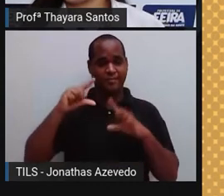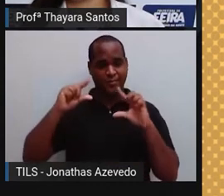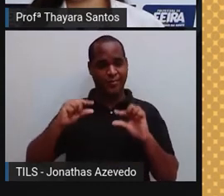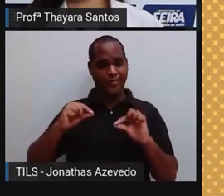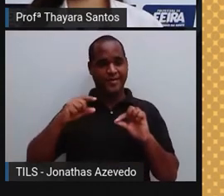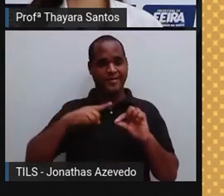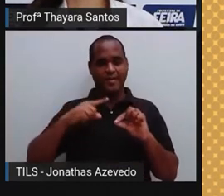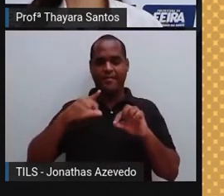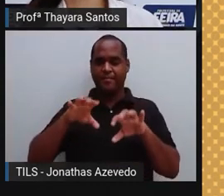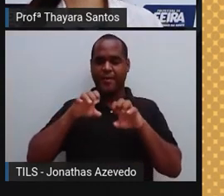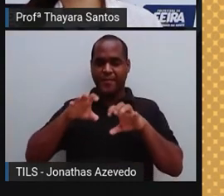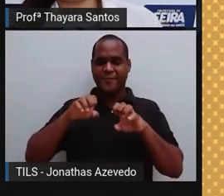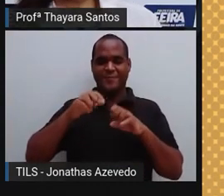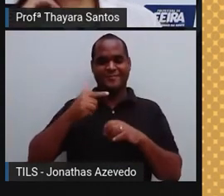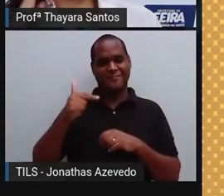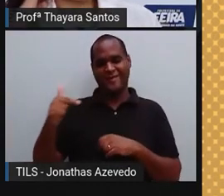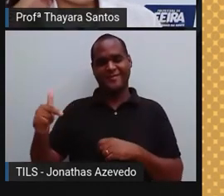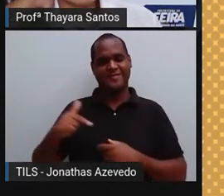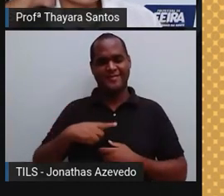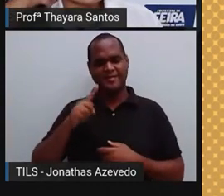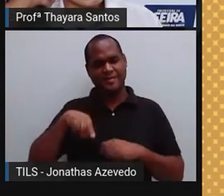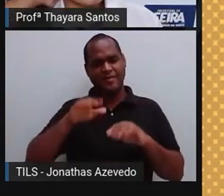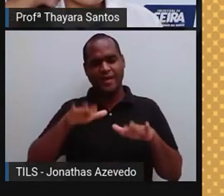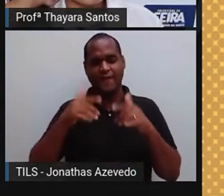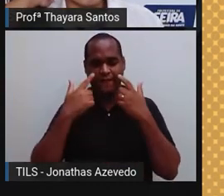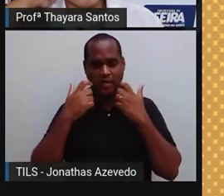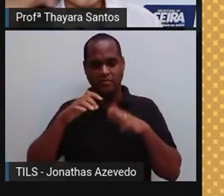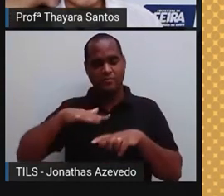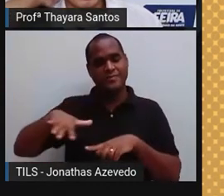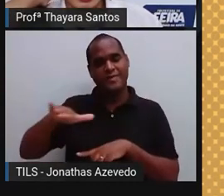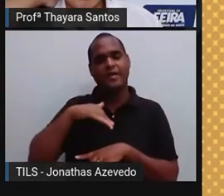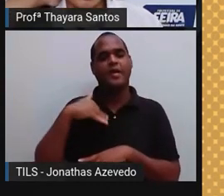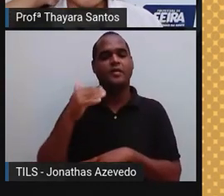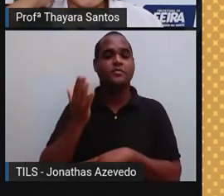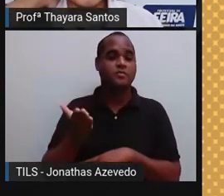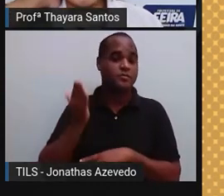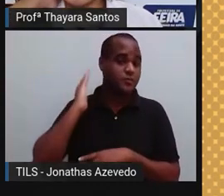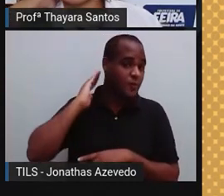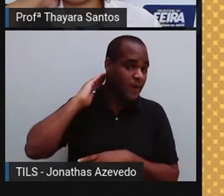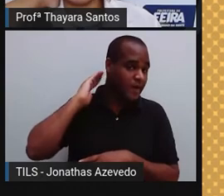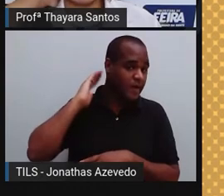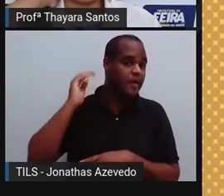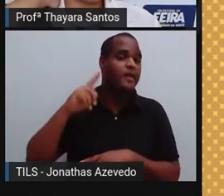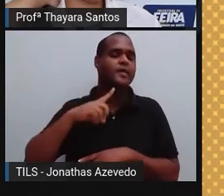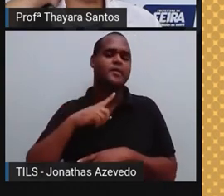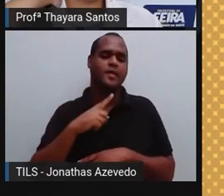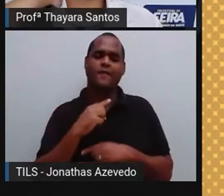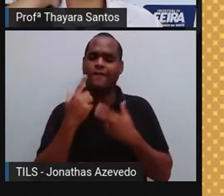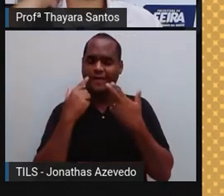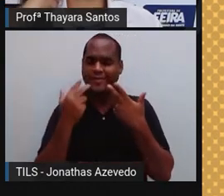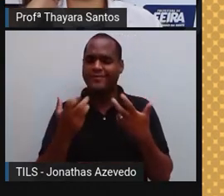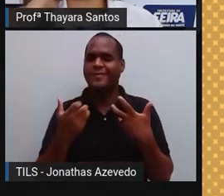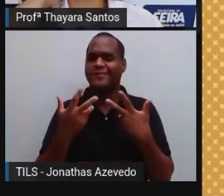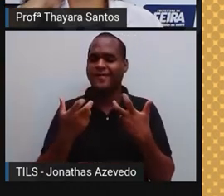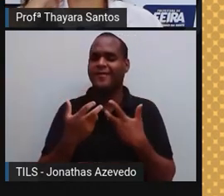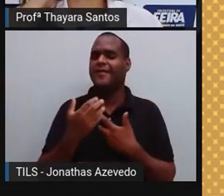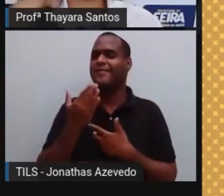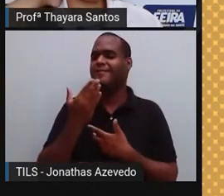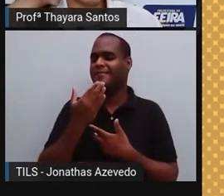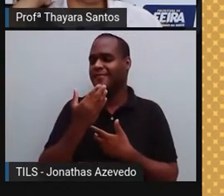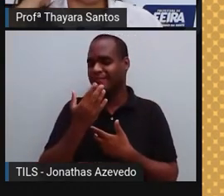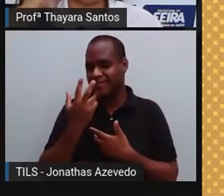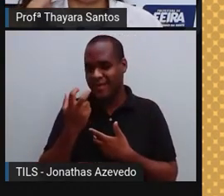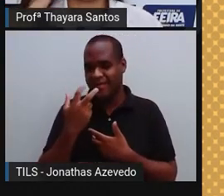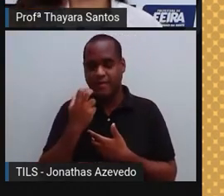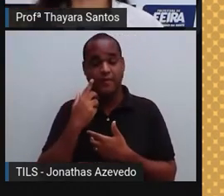mecanorreceptores. Já se você ver nessa região da nuca, ela é muito mais sensível. A gente consegue perceber bem qualquer